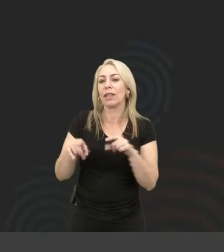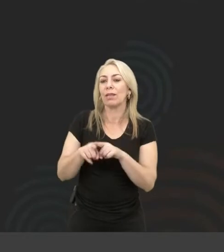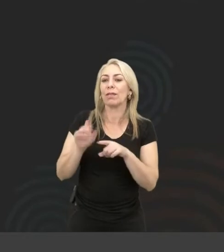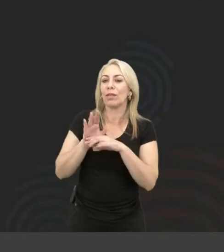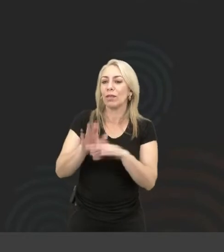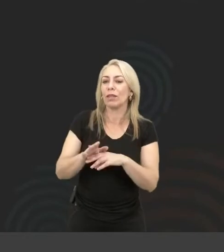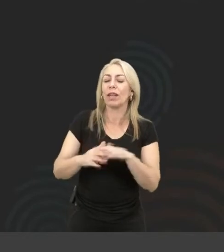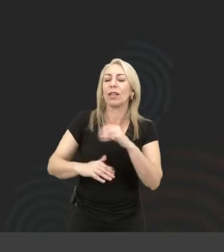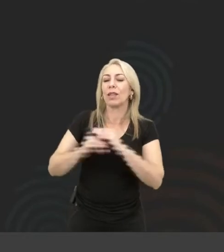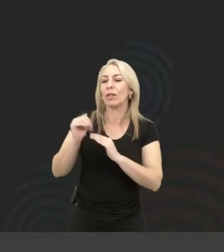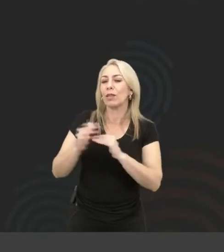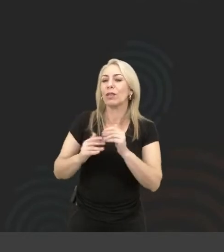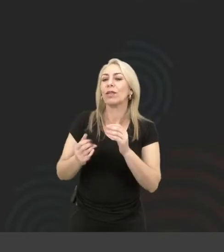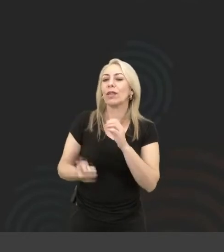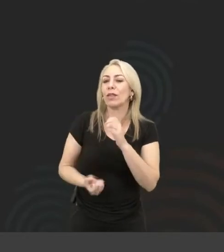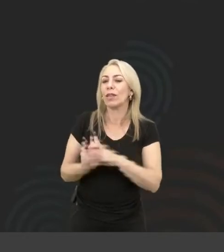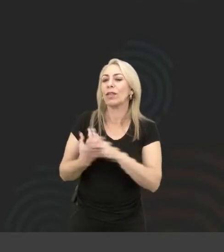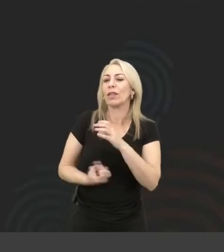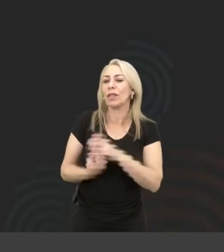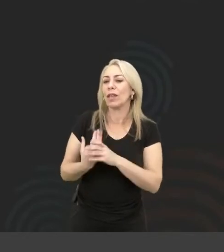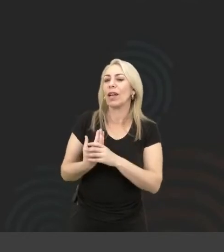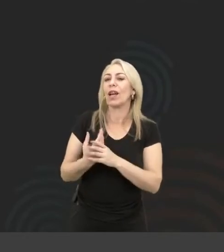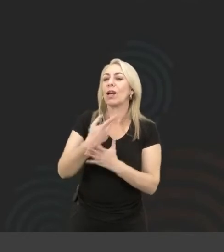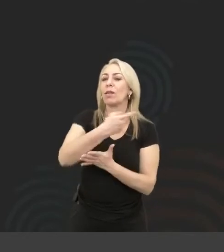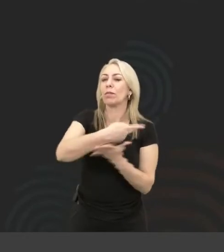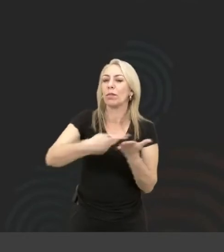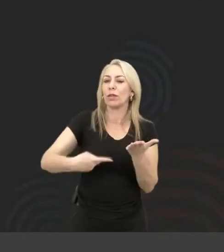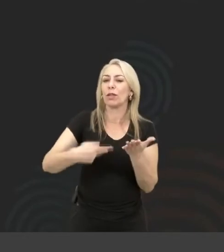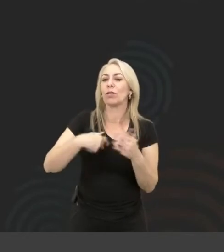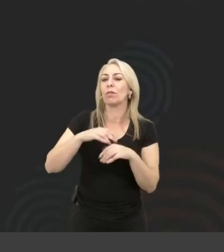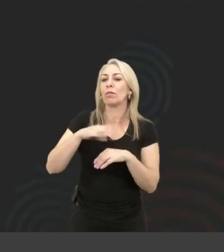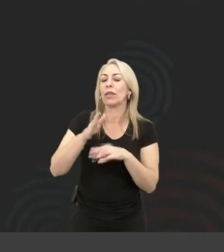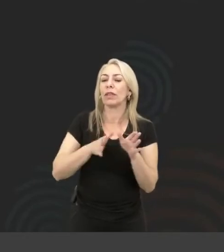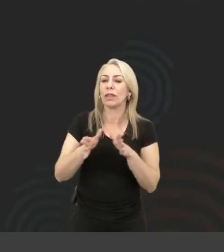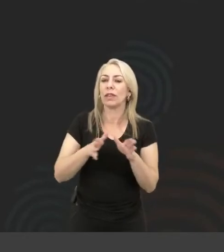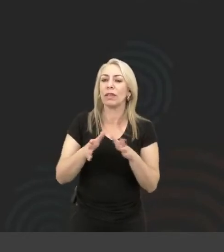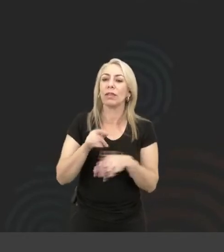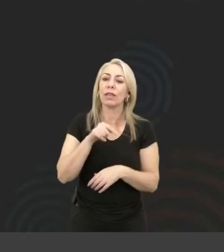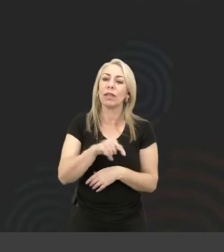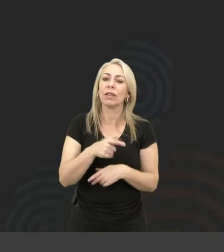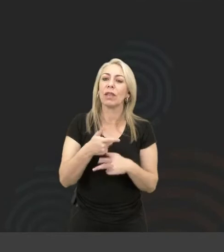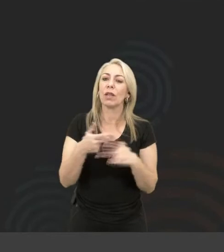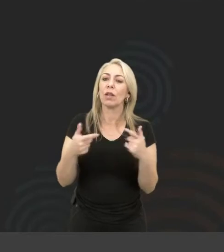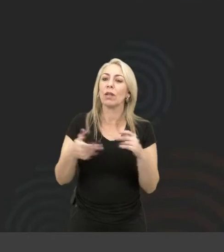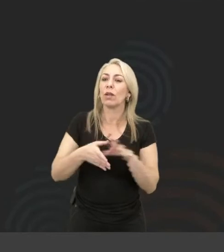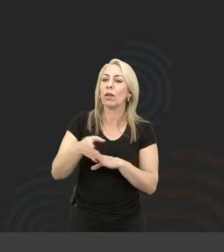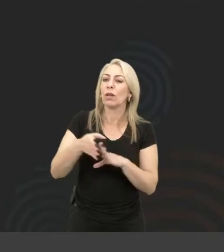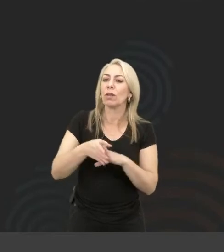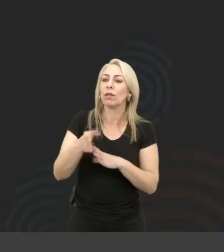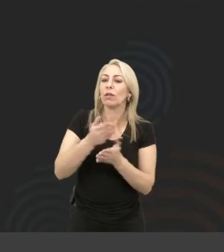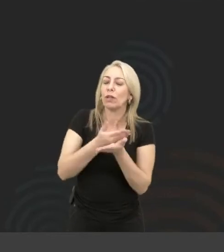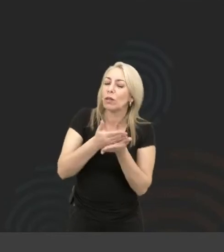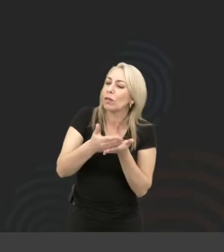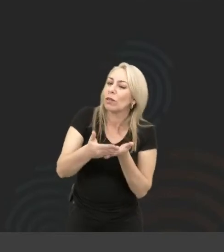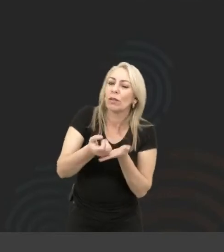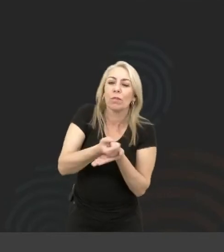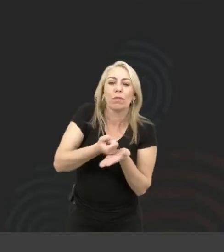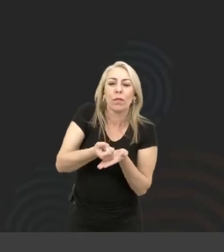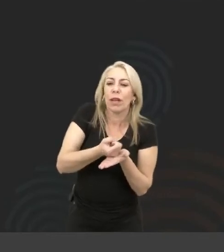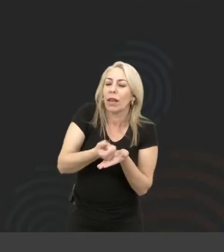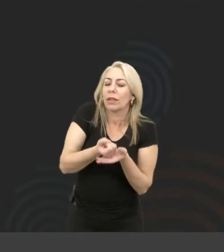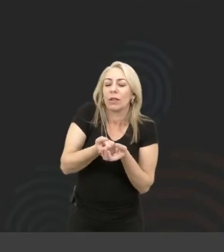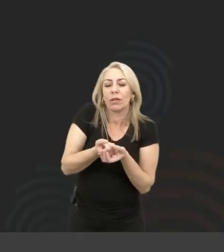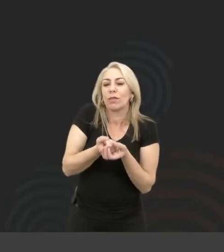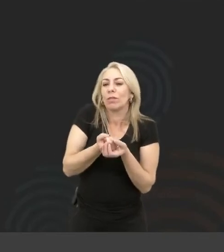ajudar na construção, na prototipação de produtos mais acessíveis. Esses são conselhos bem introdutórios que eu dou.